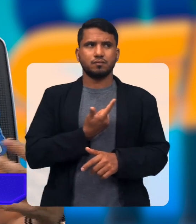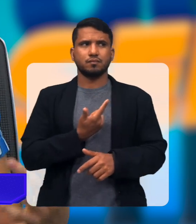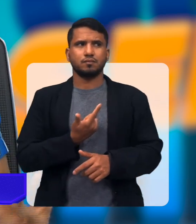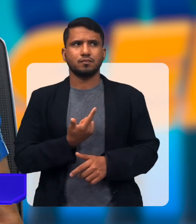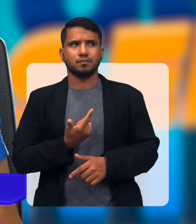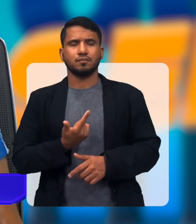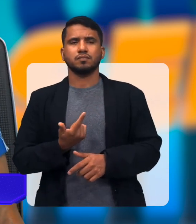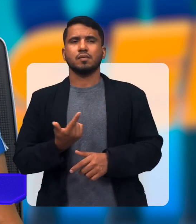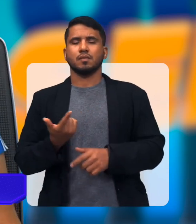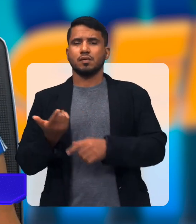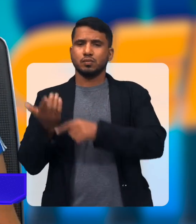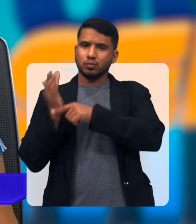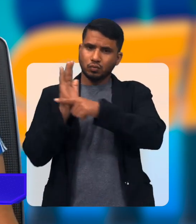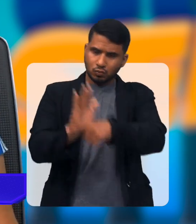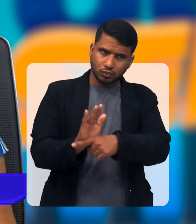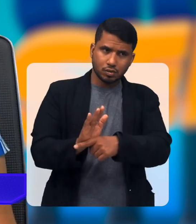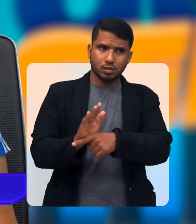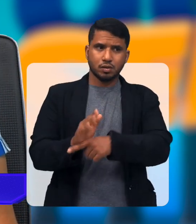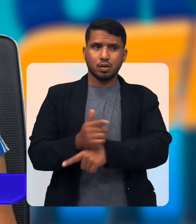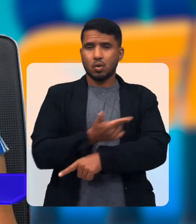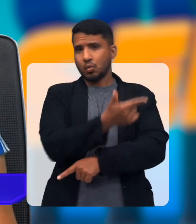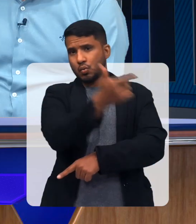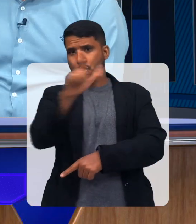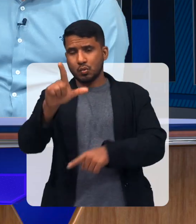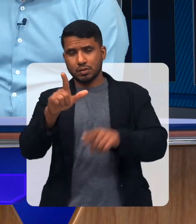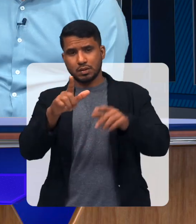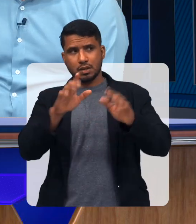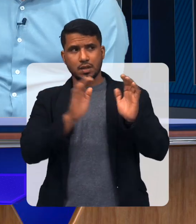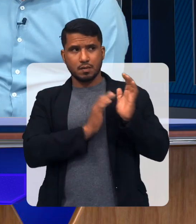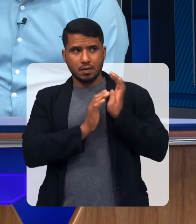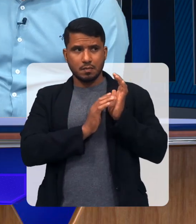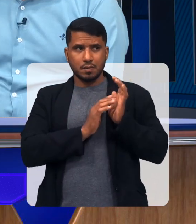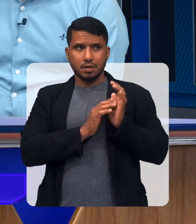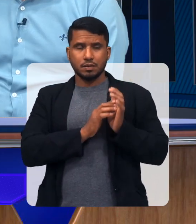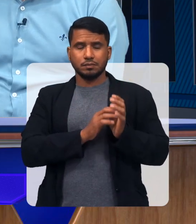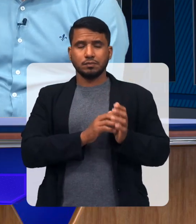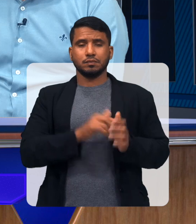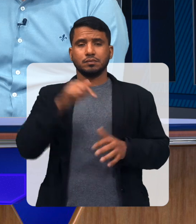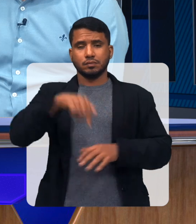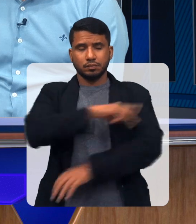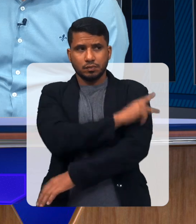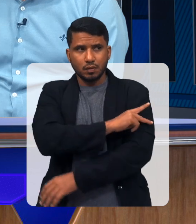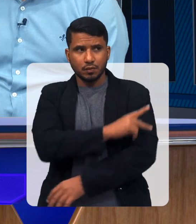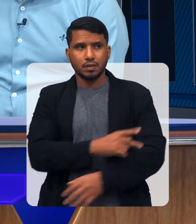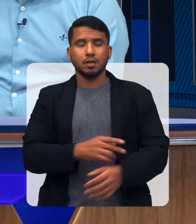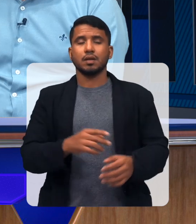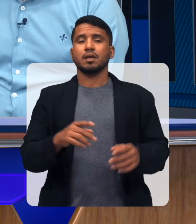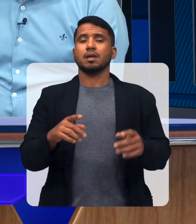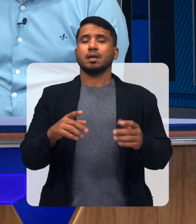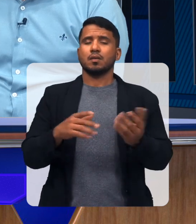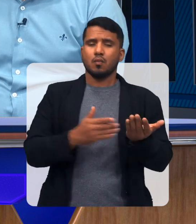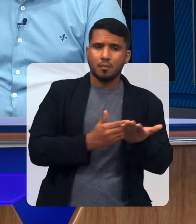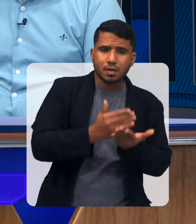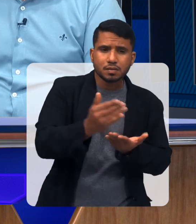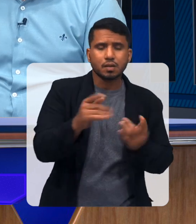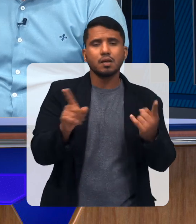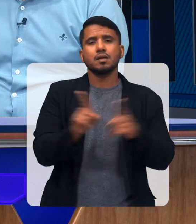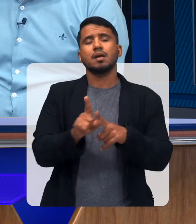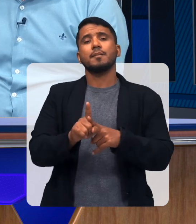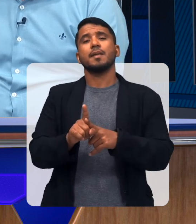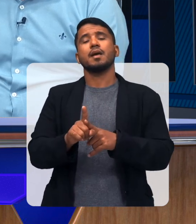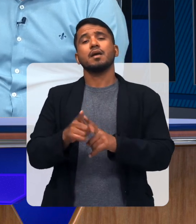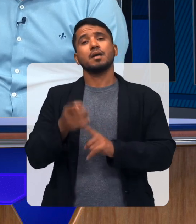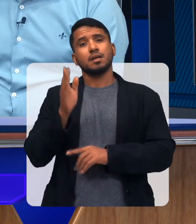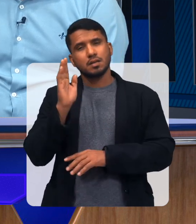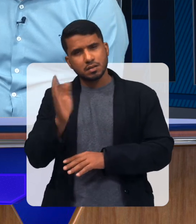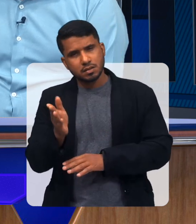ajudando As outras APAIs As APAIs Que estão nascendo E as APAIs Que precisam Desse